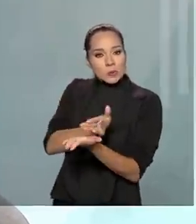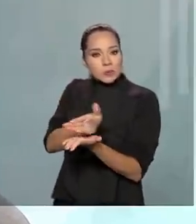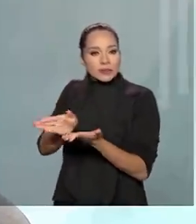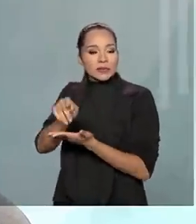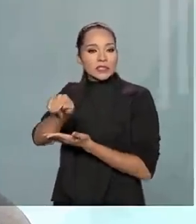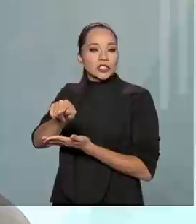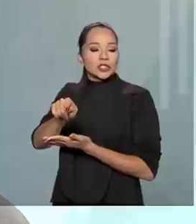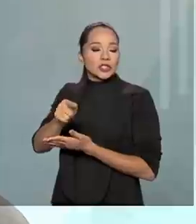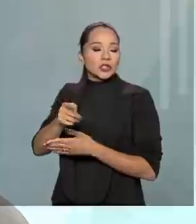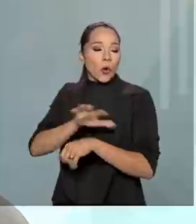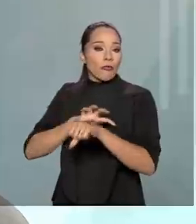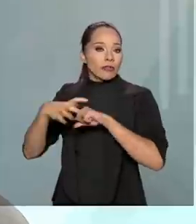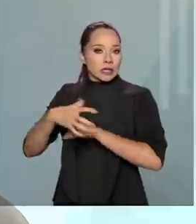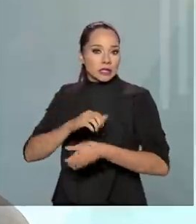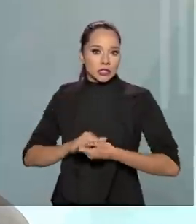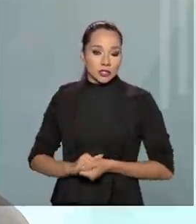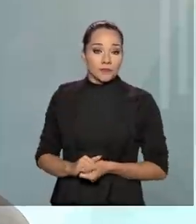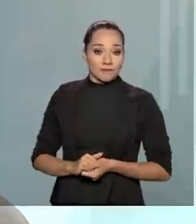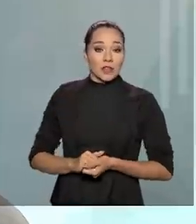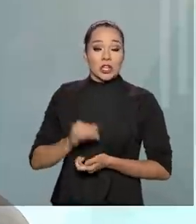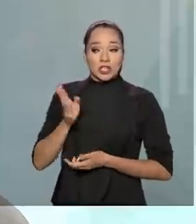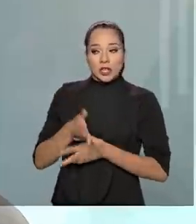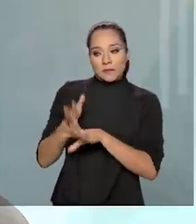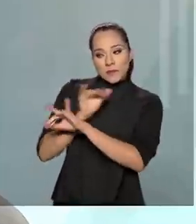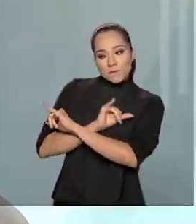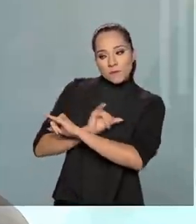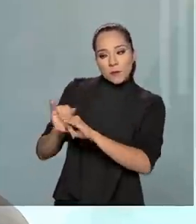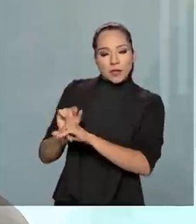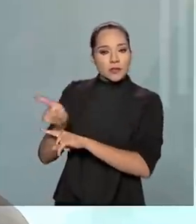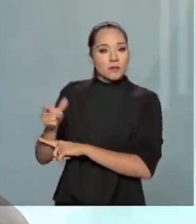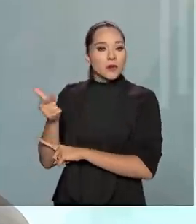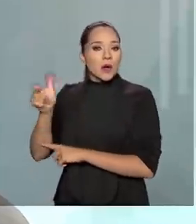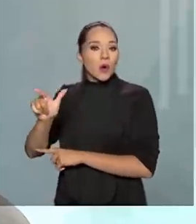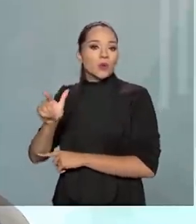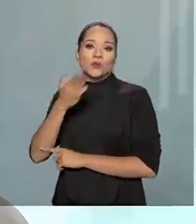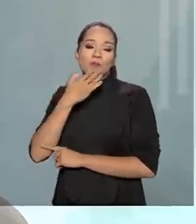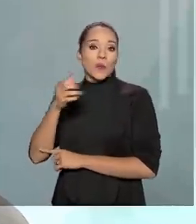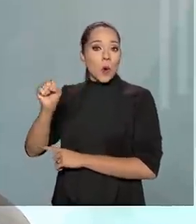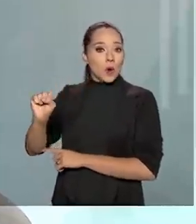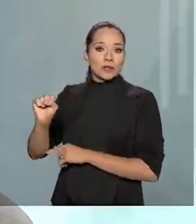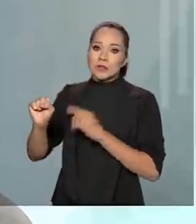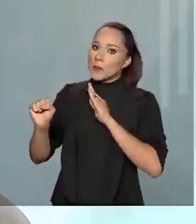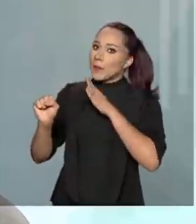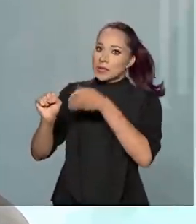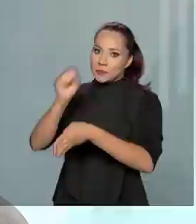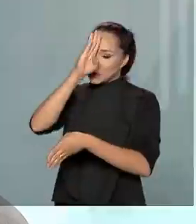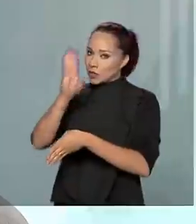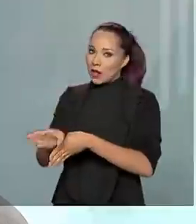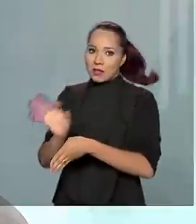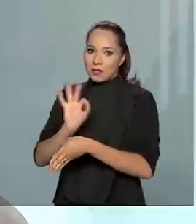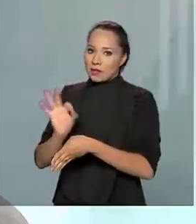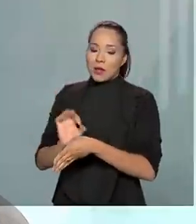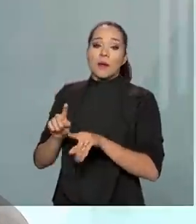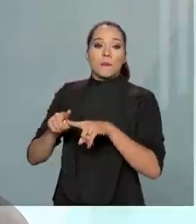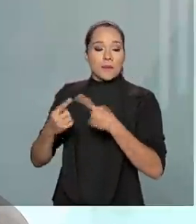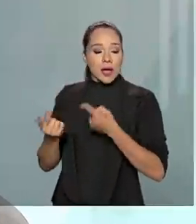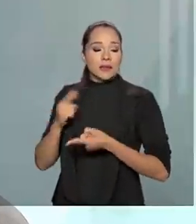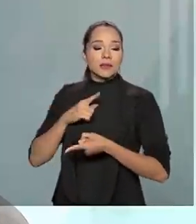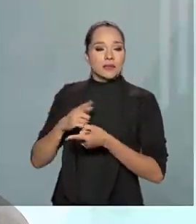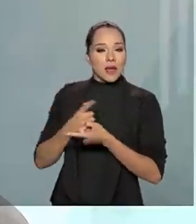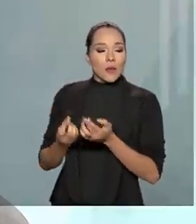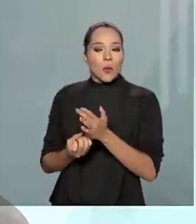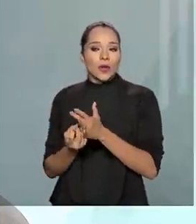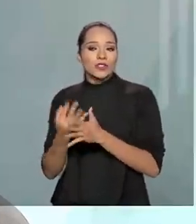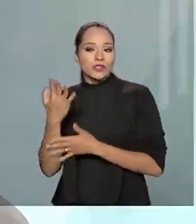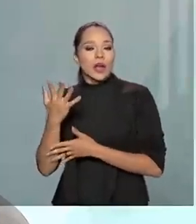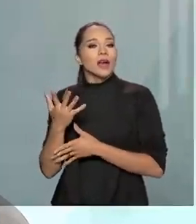-19, demos informações de inteligência para outras 8 que nós não participamos diretamente e estamos aí com uma grande